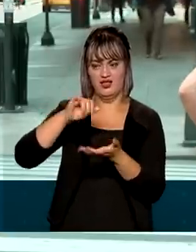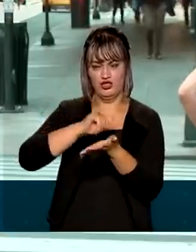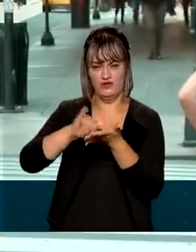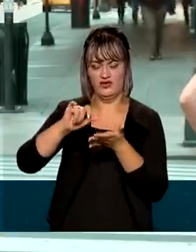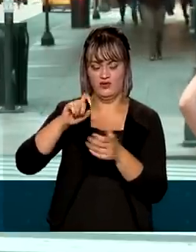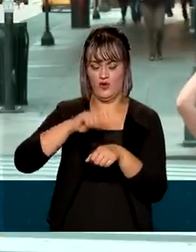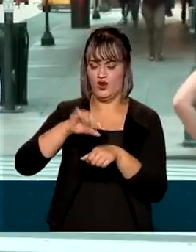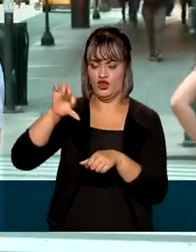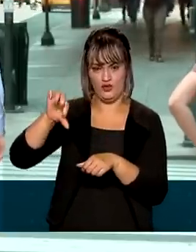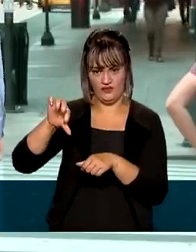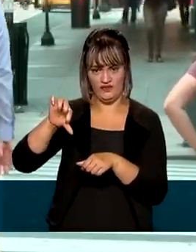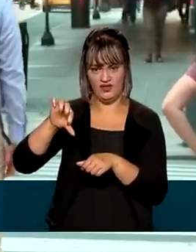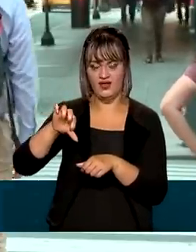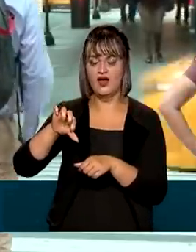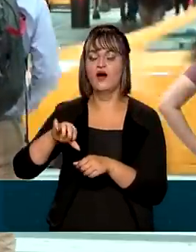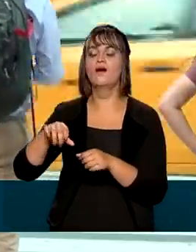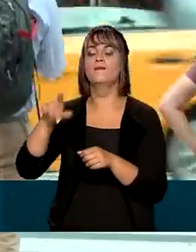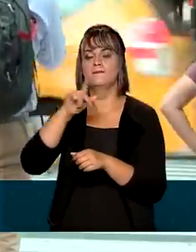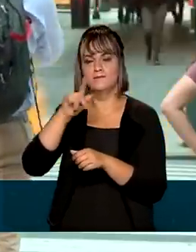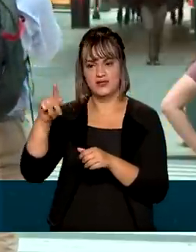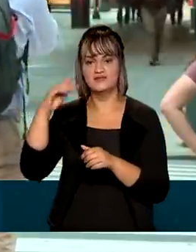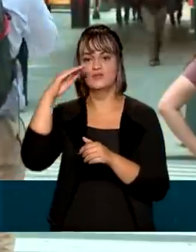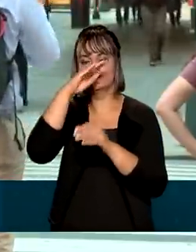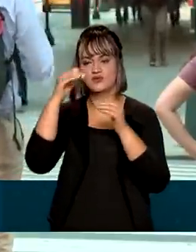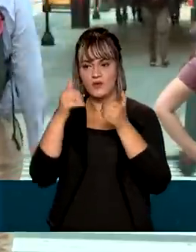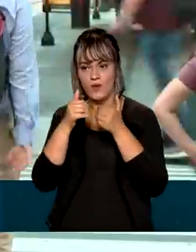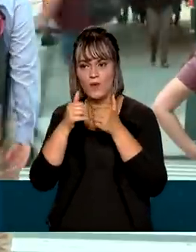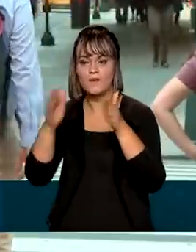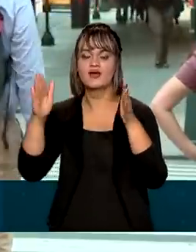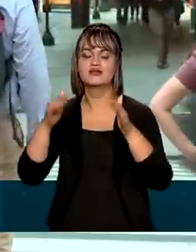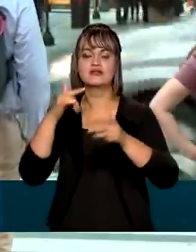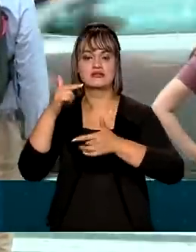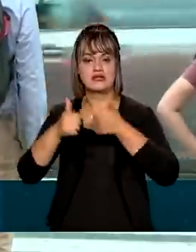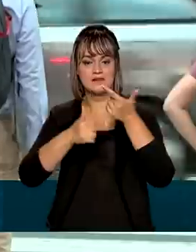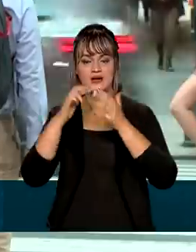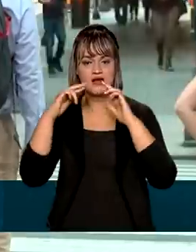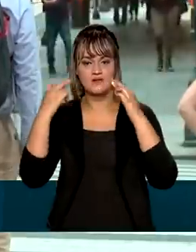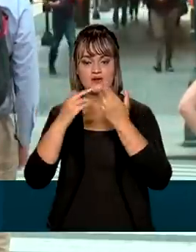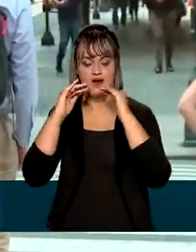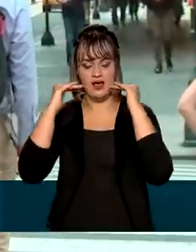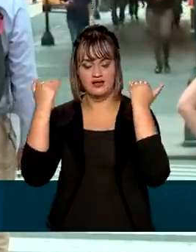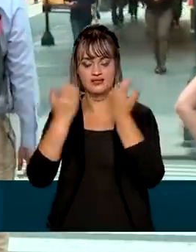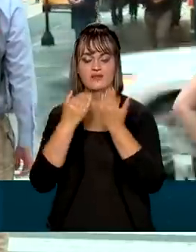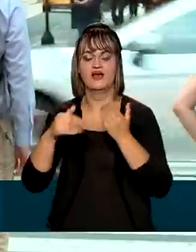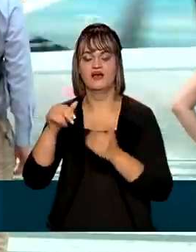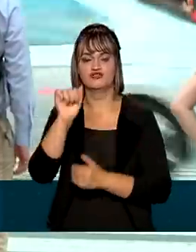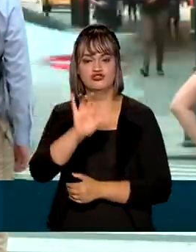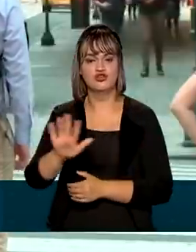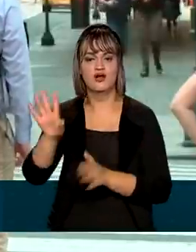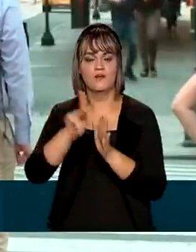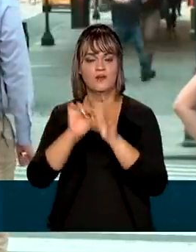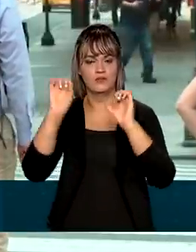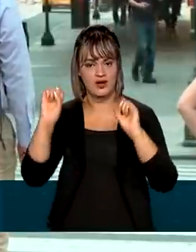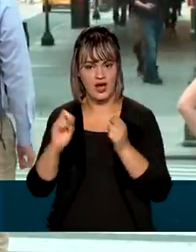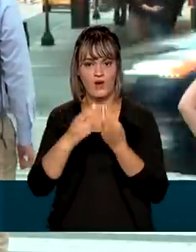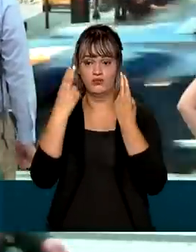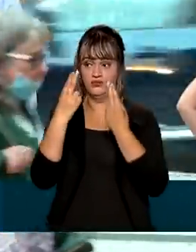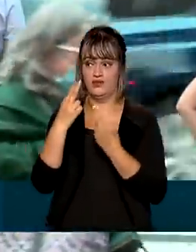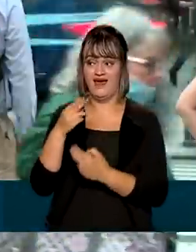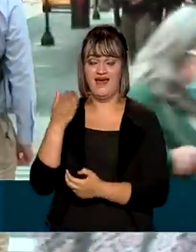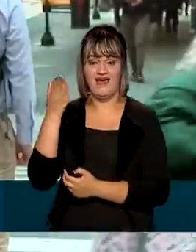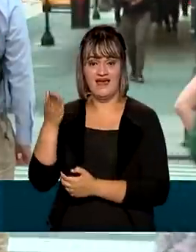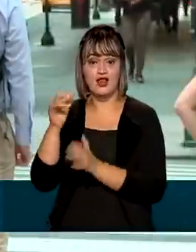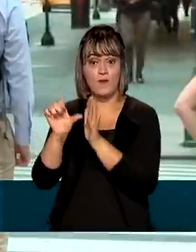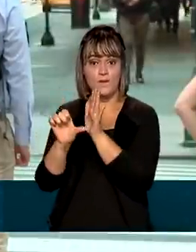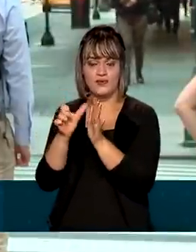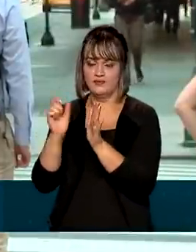Iorque, o presidente Jair Bolsonaro abre os trabalhos na Assembleia Geral da ONU. Ele será o primeiro